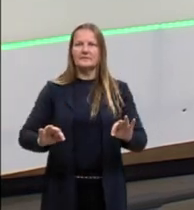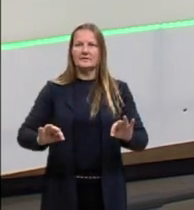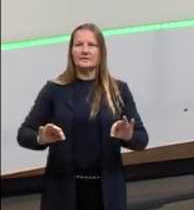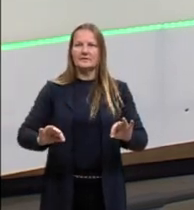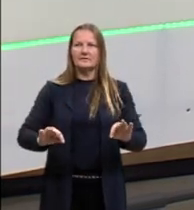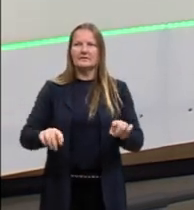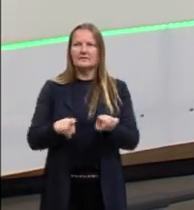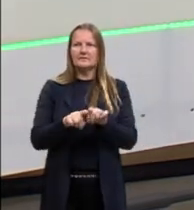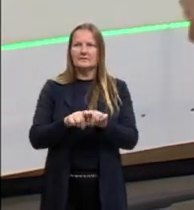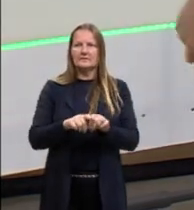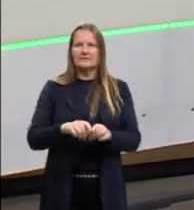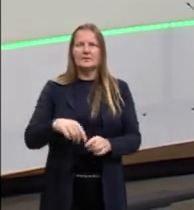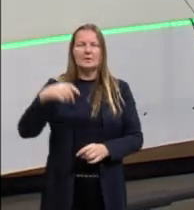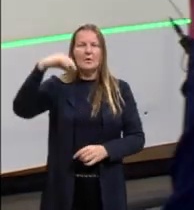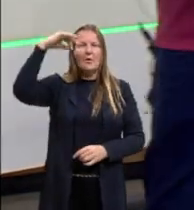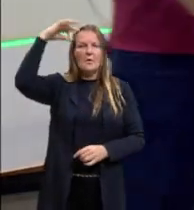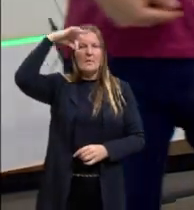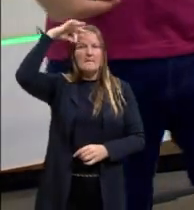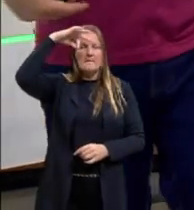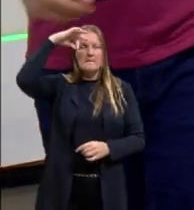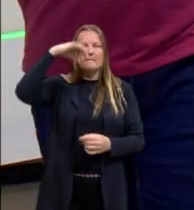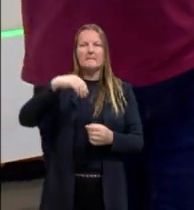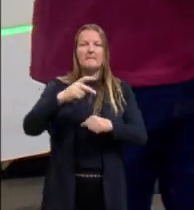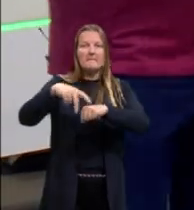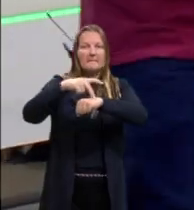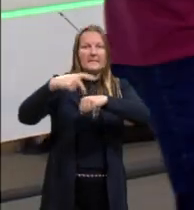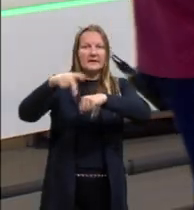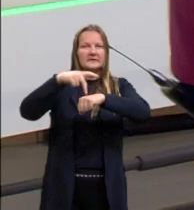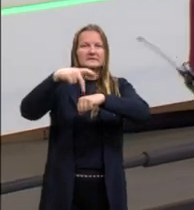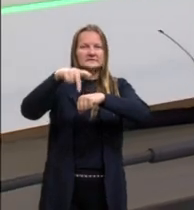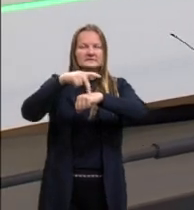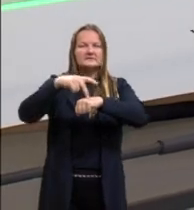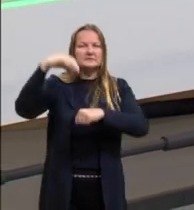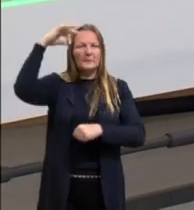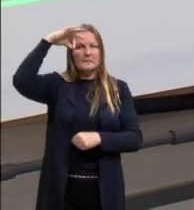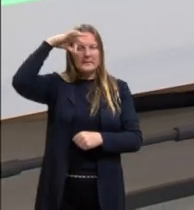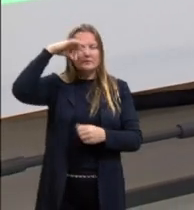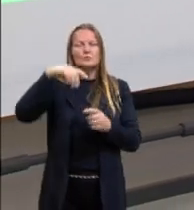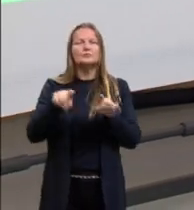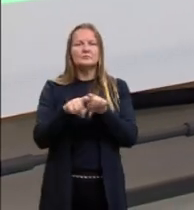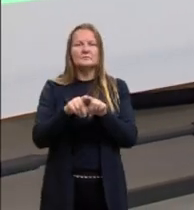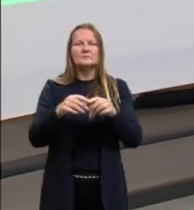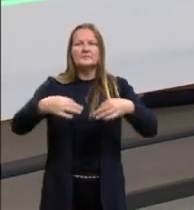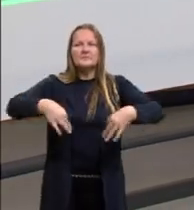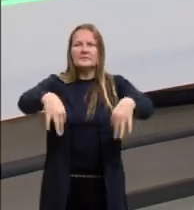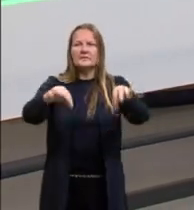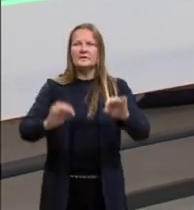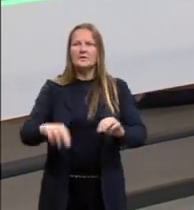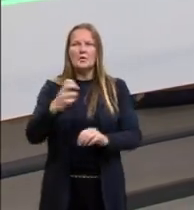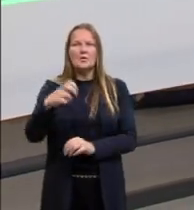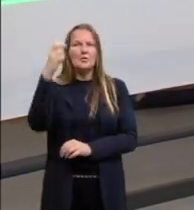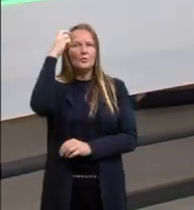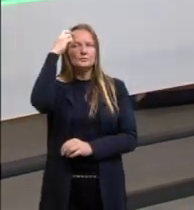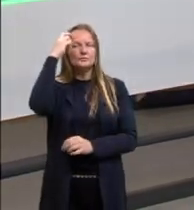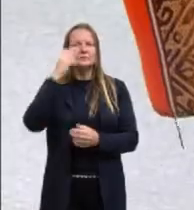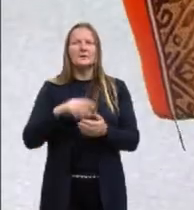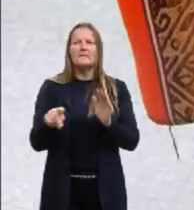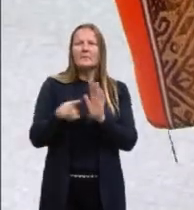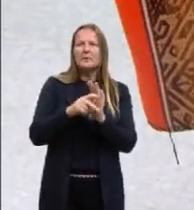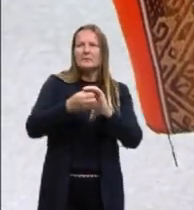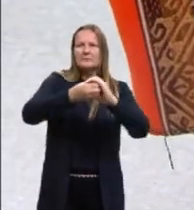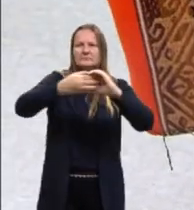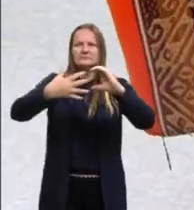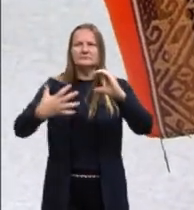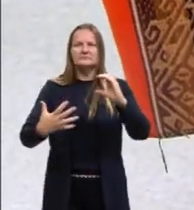que é um tecido peruano, e também traz características estéticas da sua cultura. Então, sempre que nós